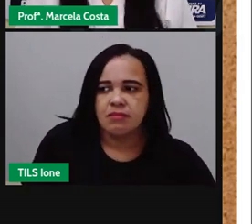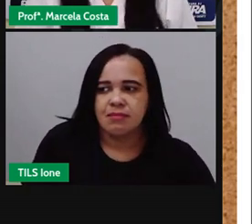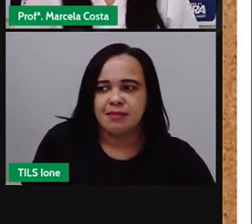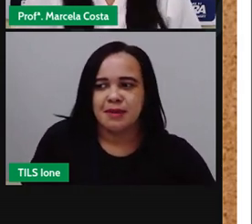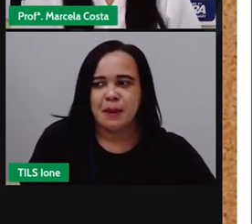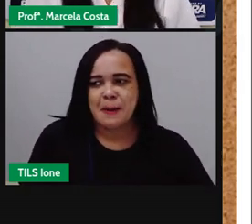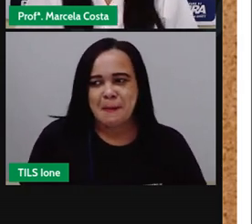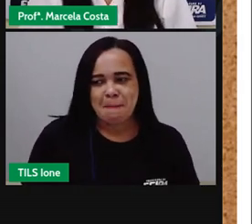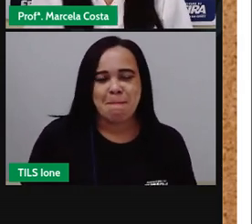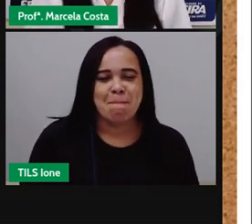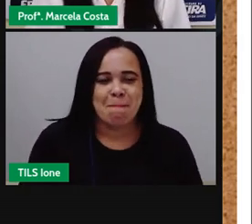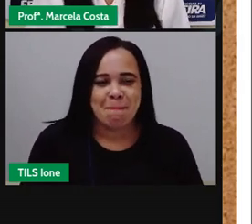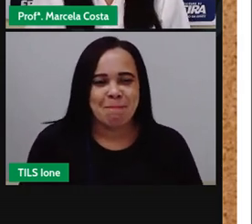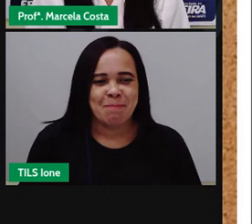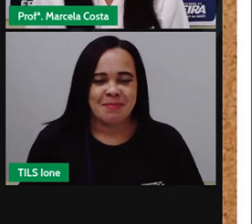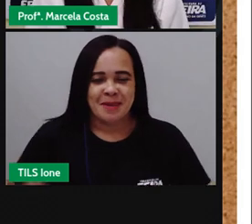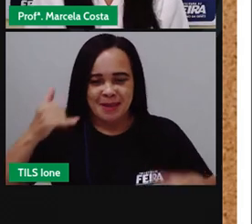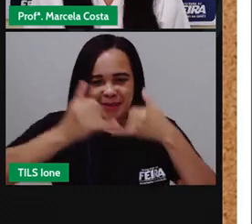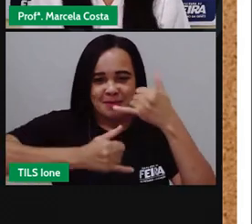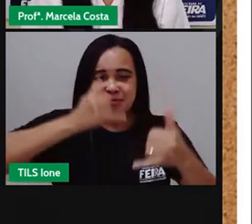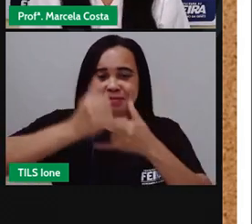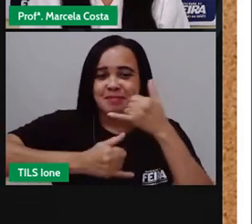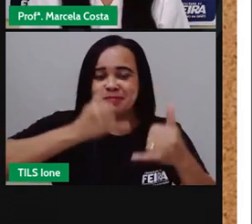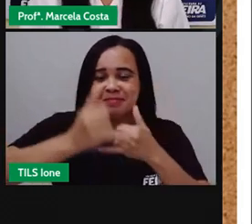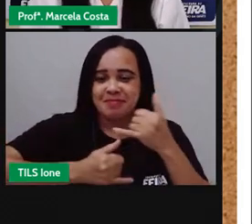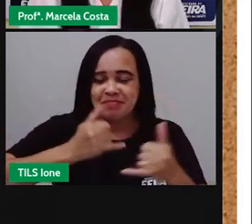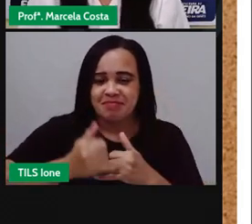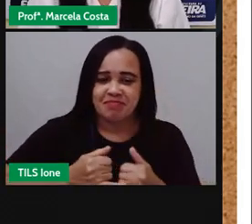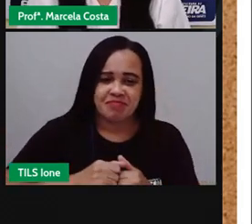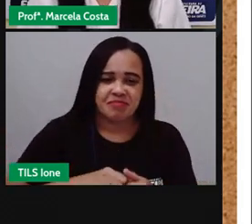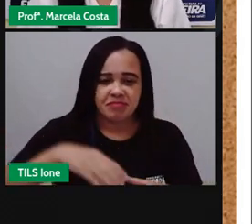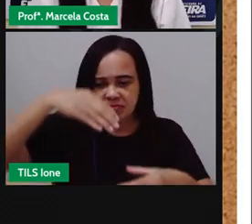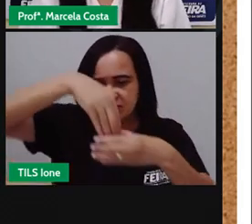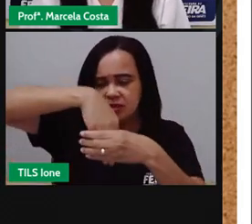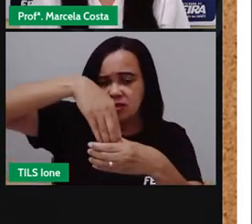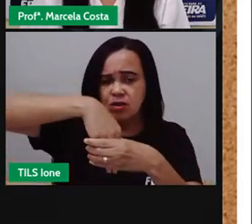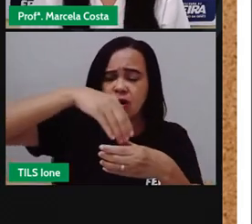agora qual é a brincadeira que foi menos votada